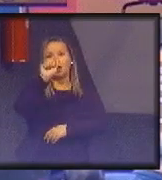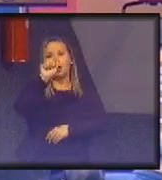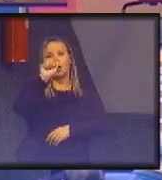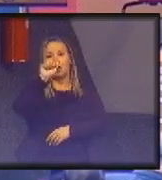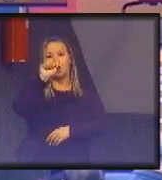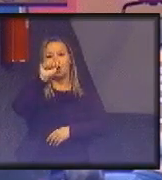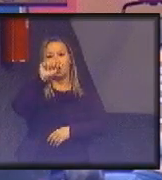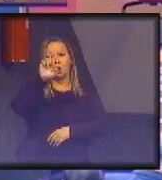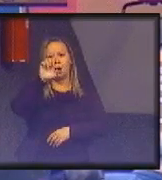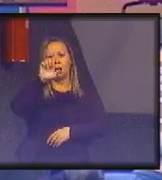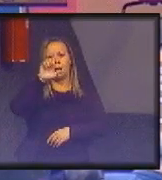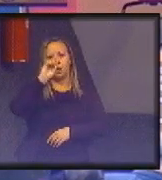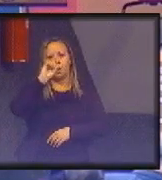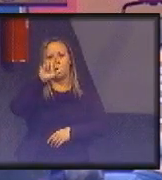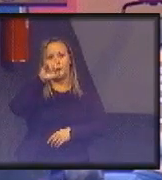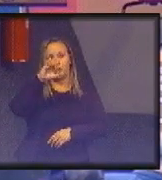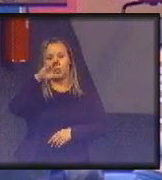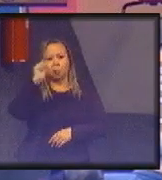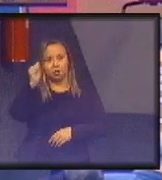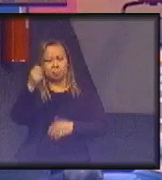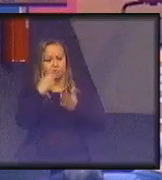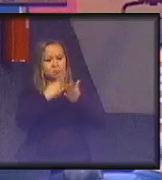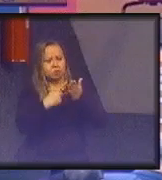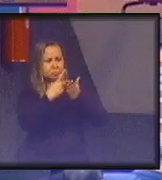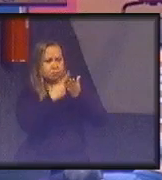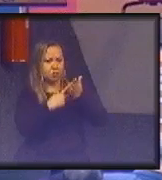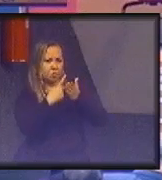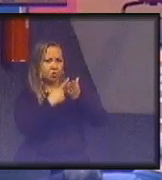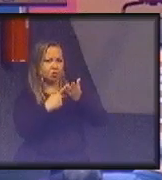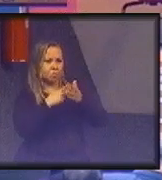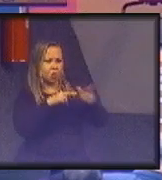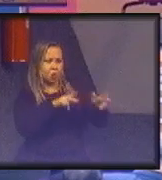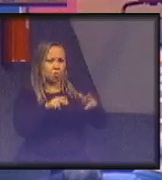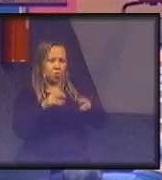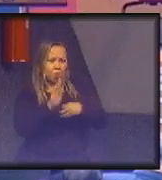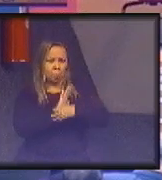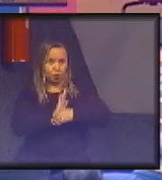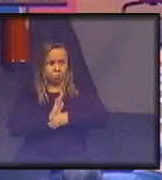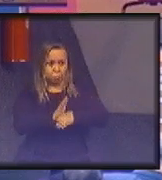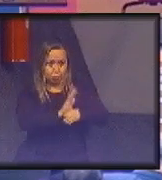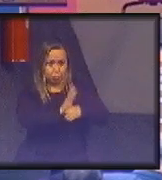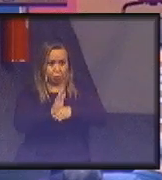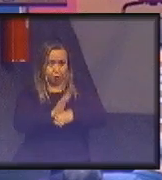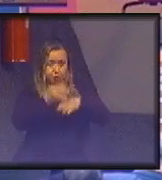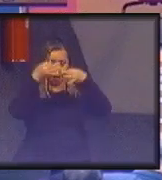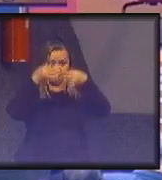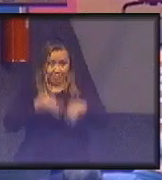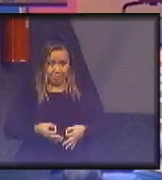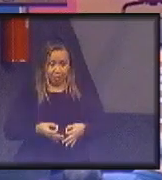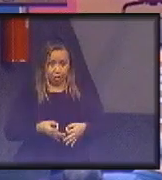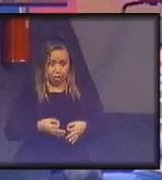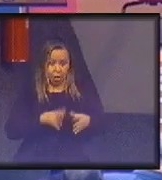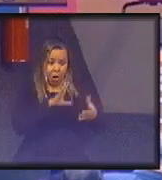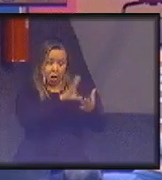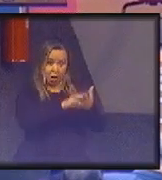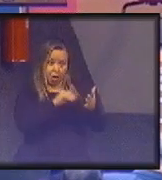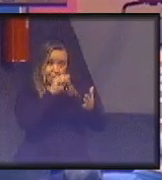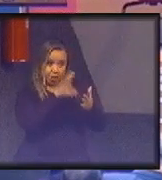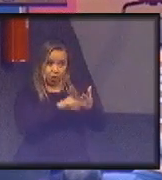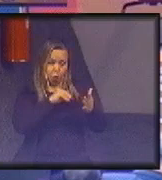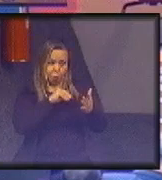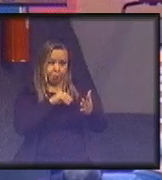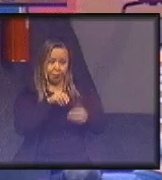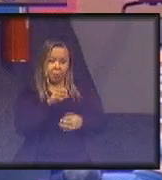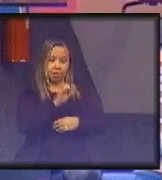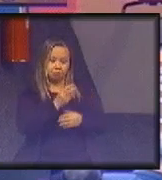tubarão para conferir um desenho aerodinâmico que permite maior eficiência. Coisas dessa natureza. E,